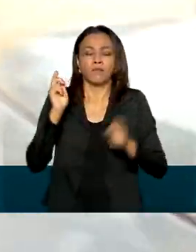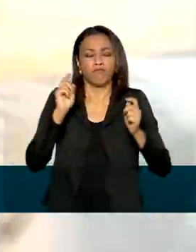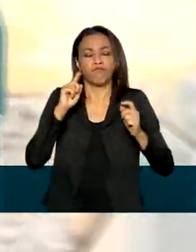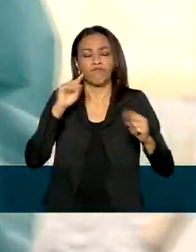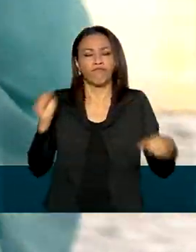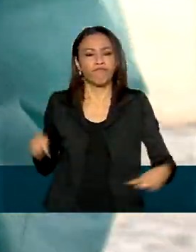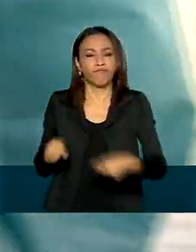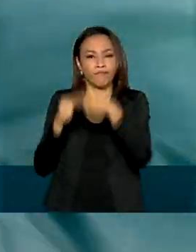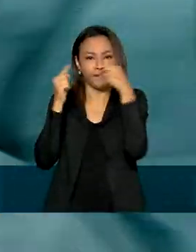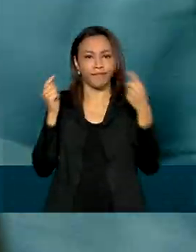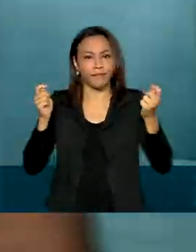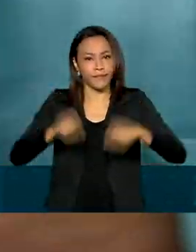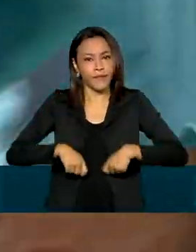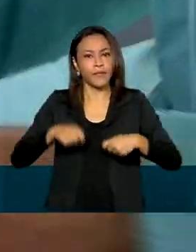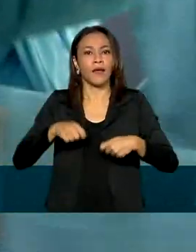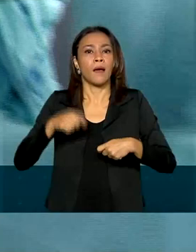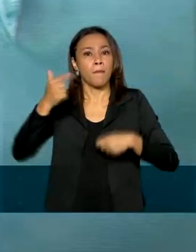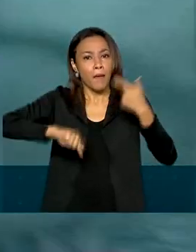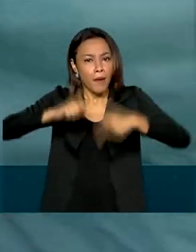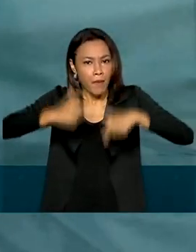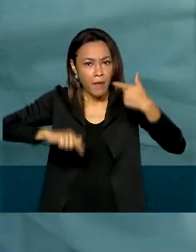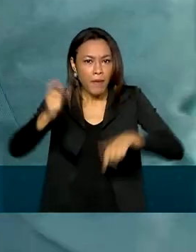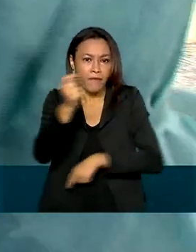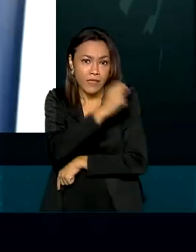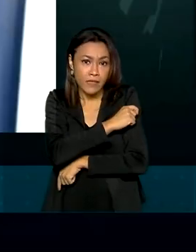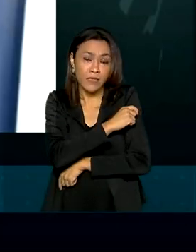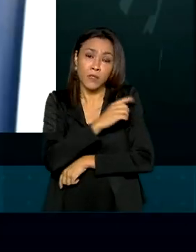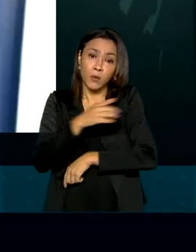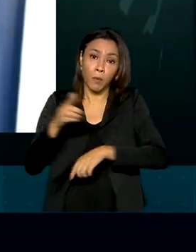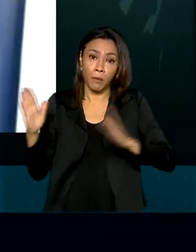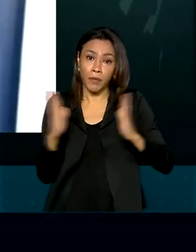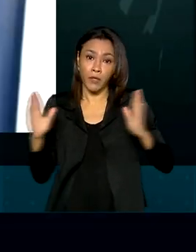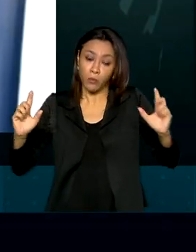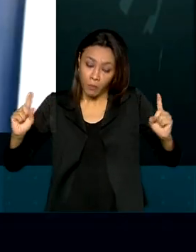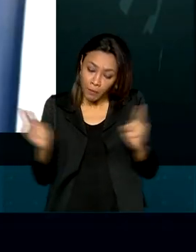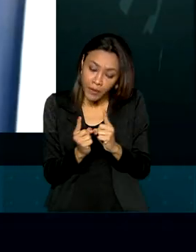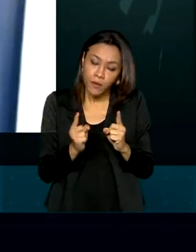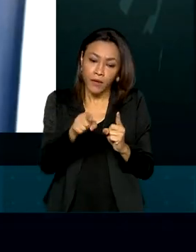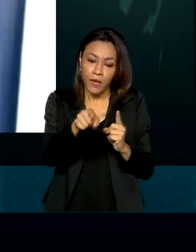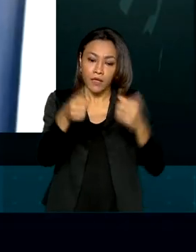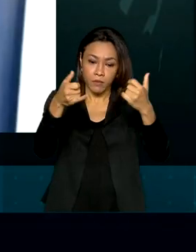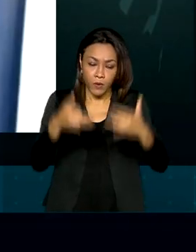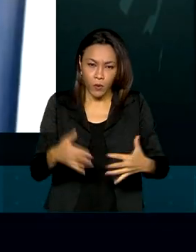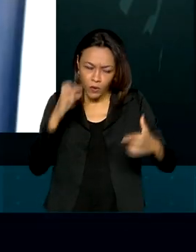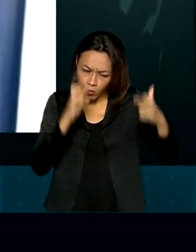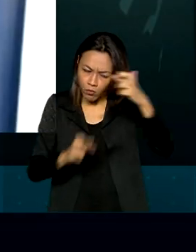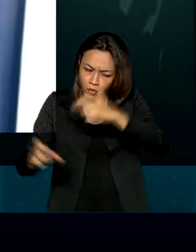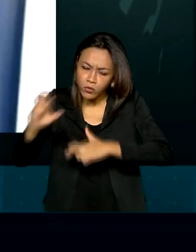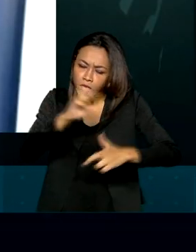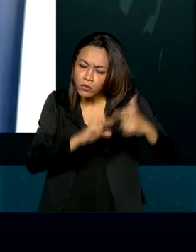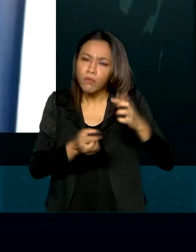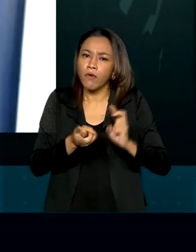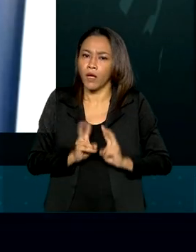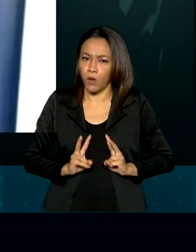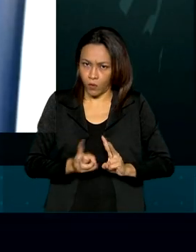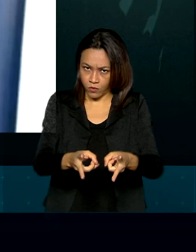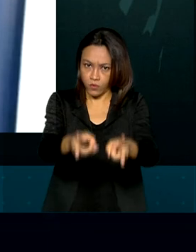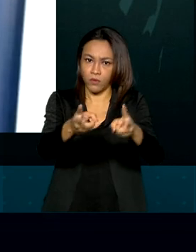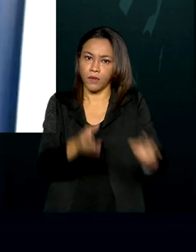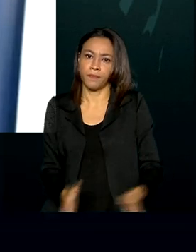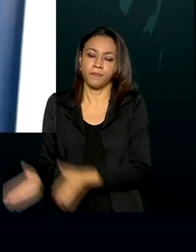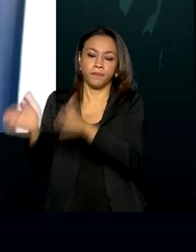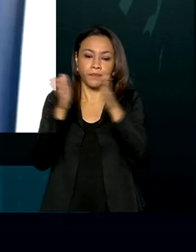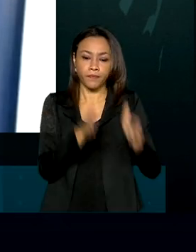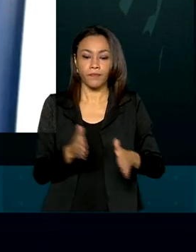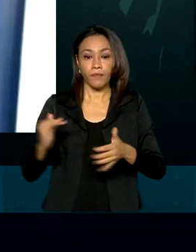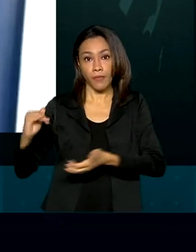necessidade do Brasil por mais vacinas num curto prazo. Ela ressaltou que o monitoramento será contínuo. A Anvisa